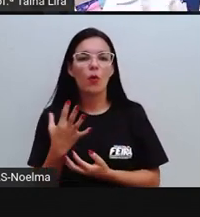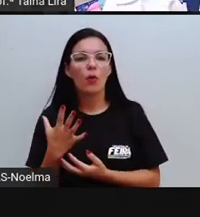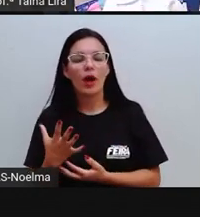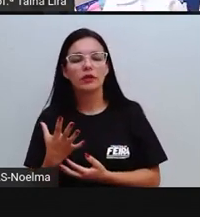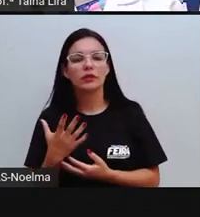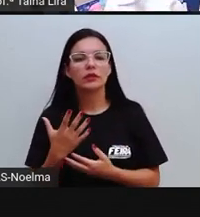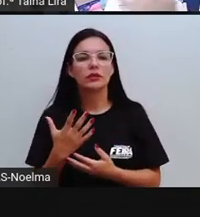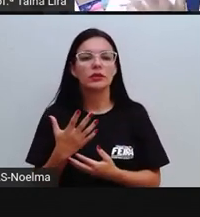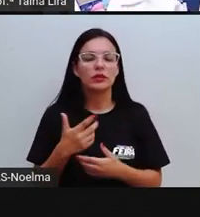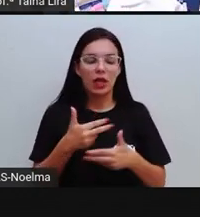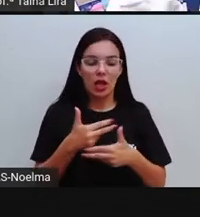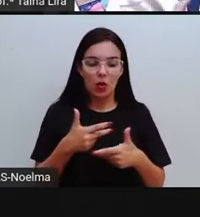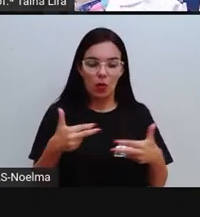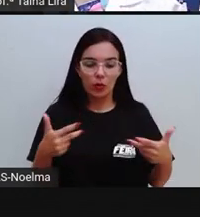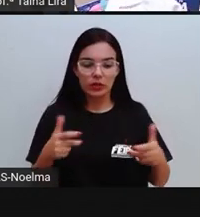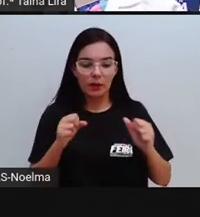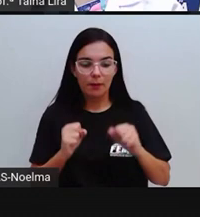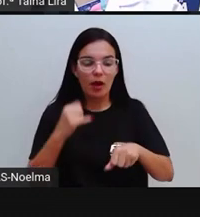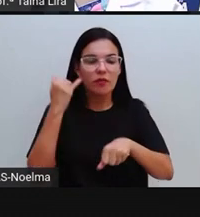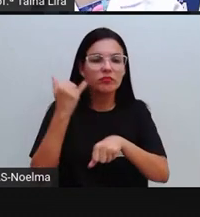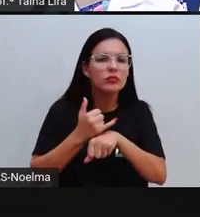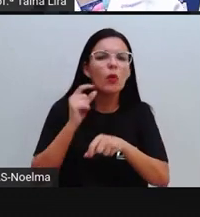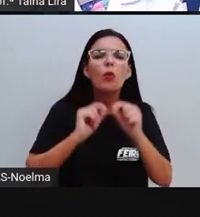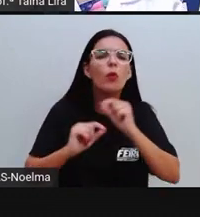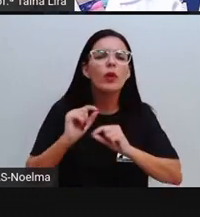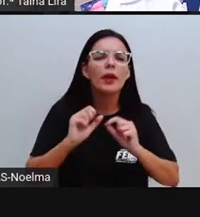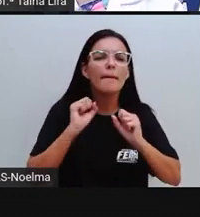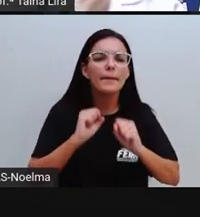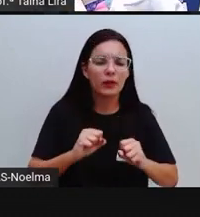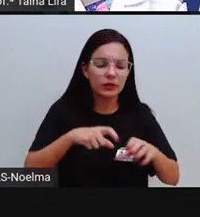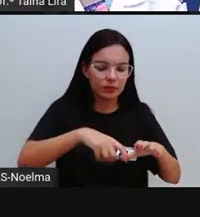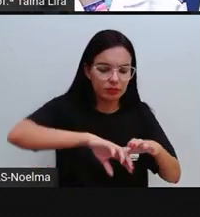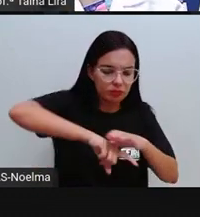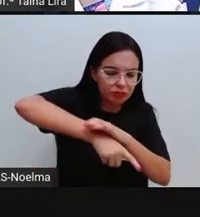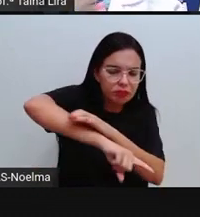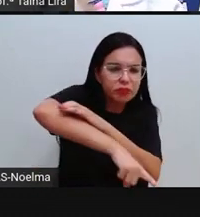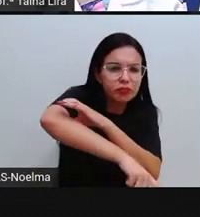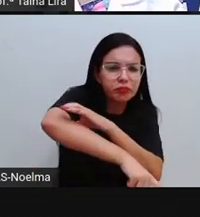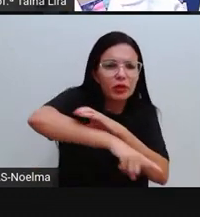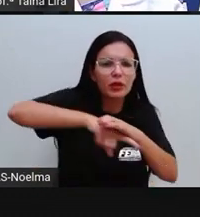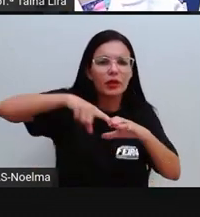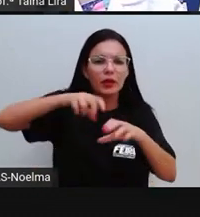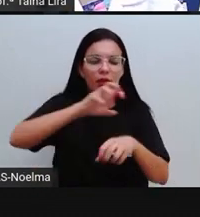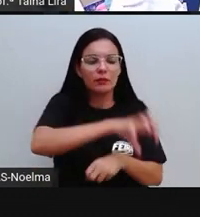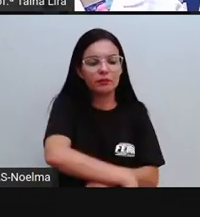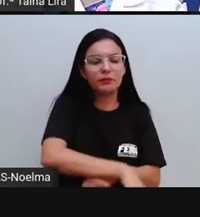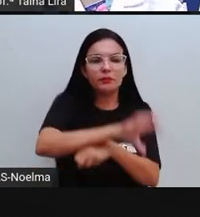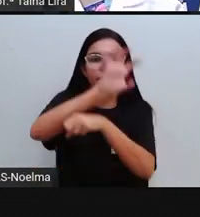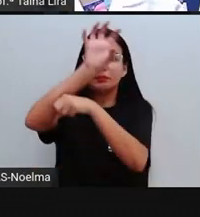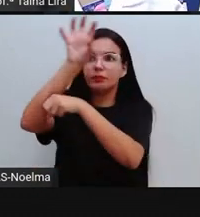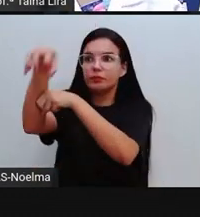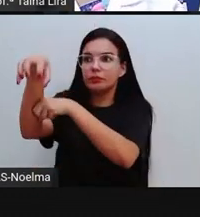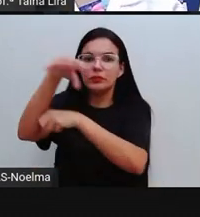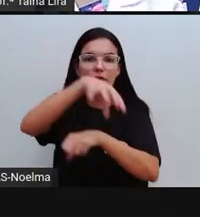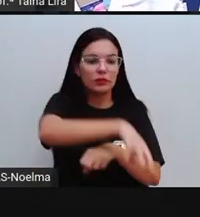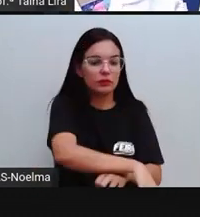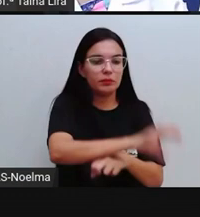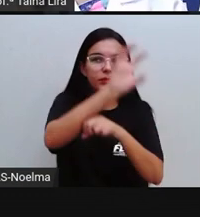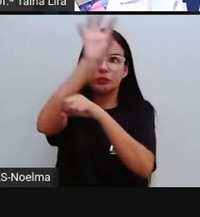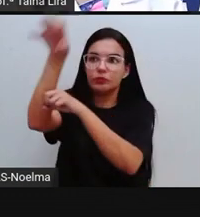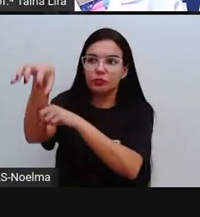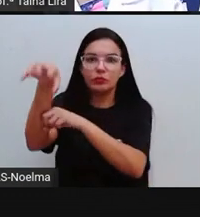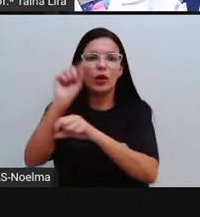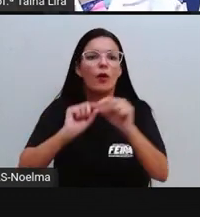produtos aí, esses minérios que podem ser extraídos do solo, lá do rio e do mar?